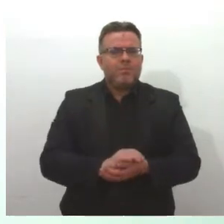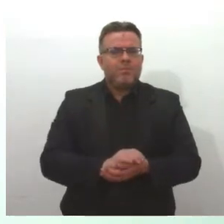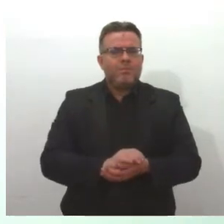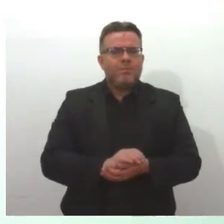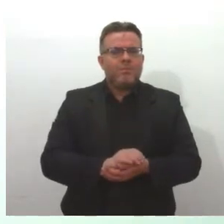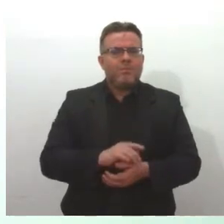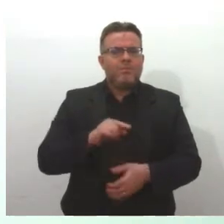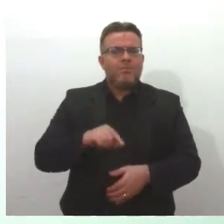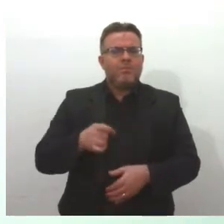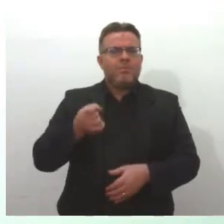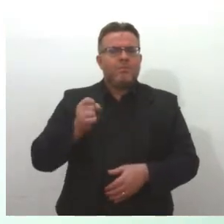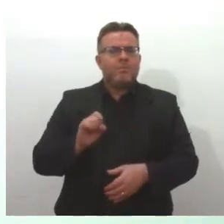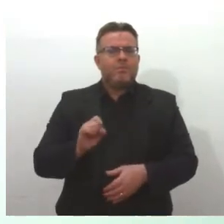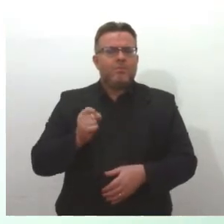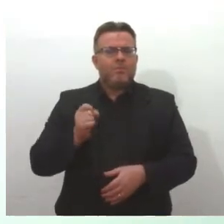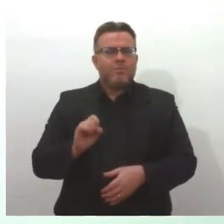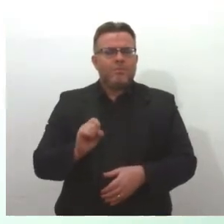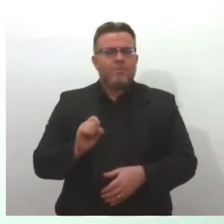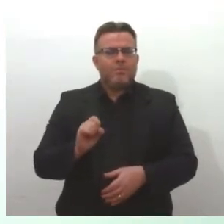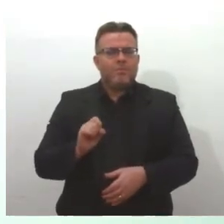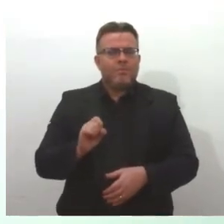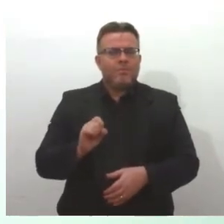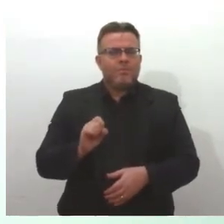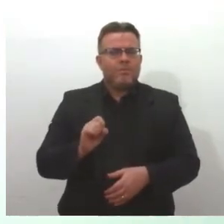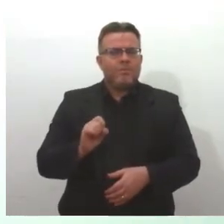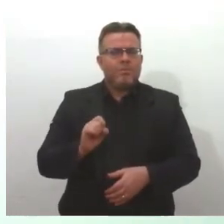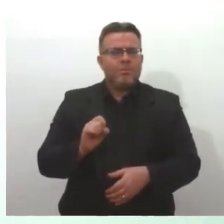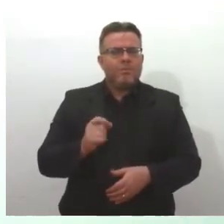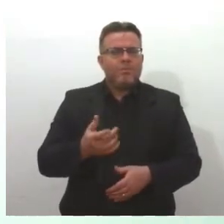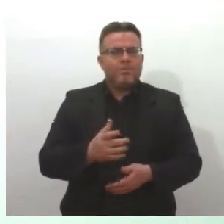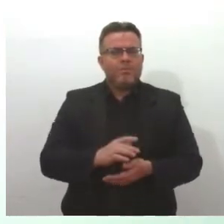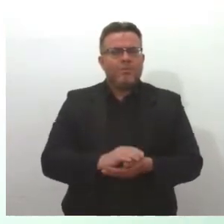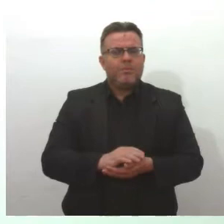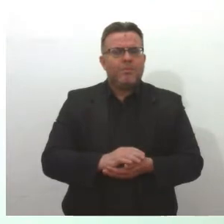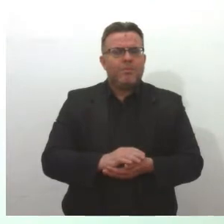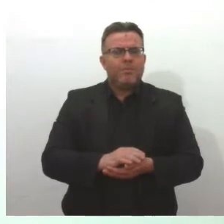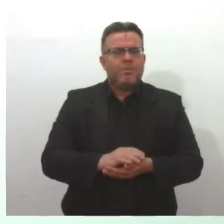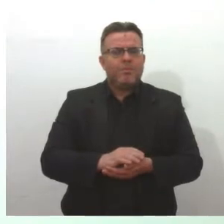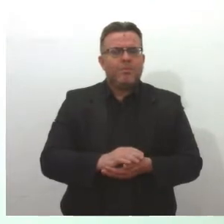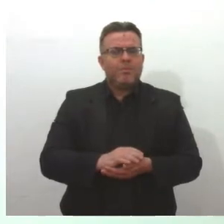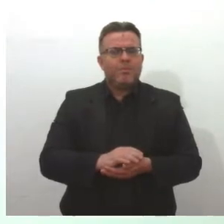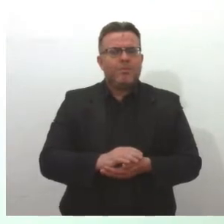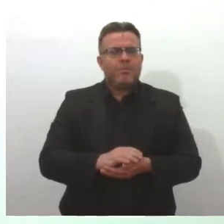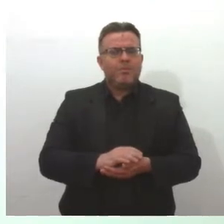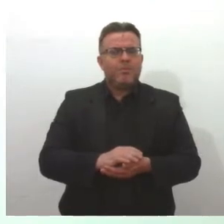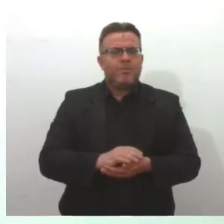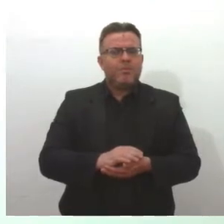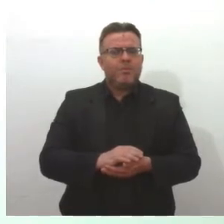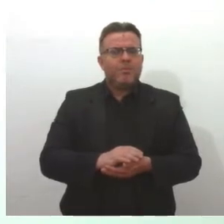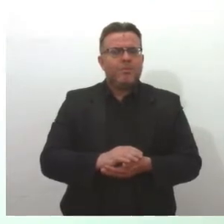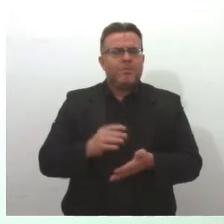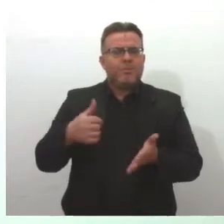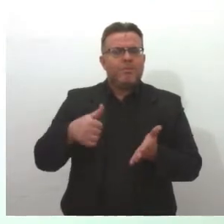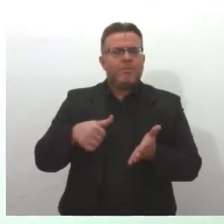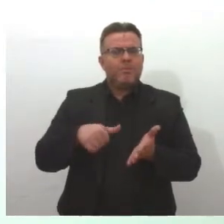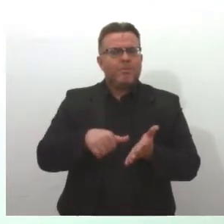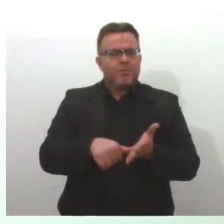Sergipe já estamos desde o ano passado. Dito isso, essa nova carteira de identidade tem